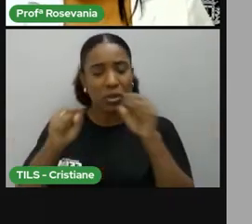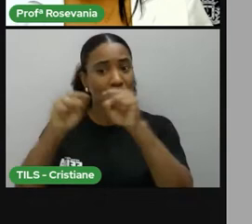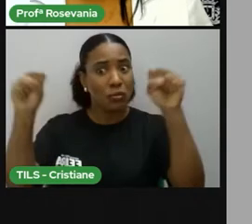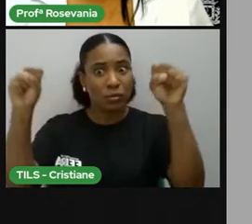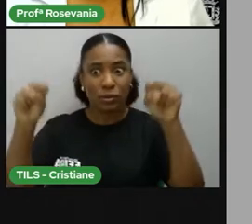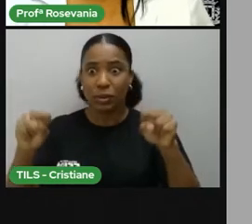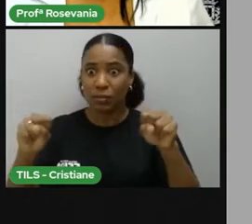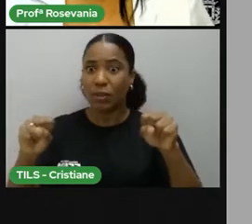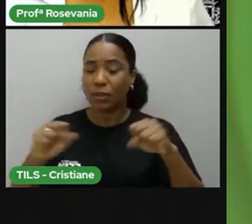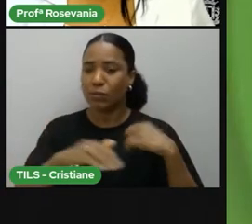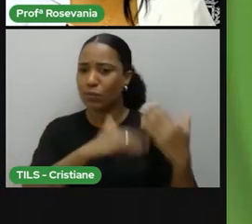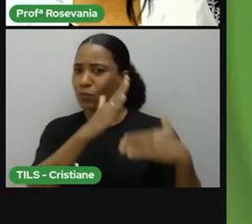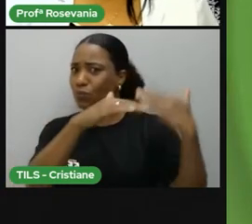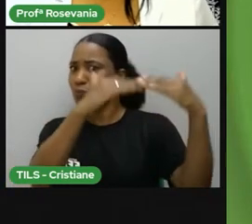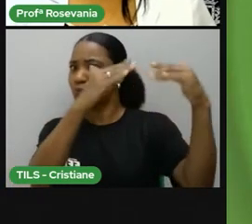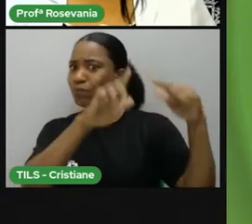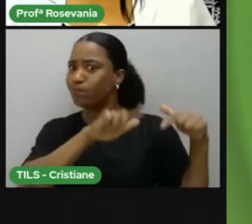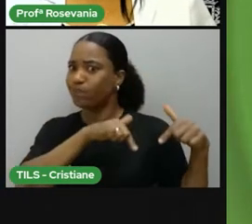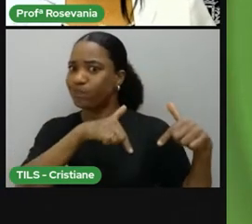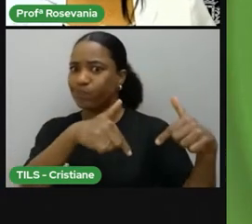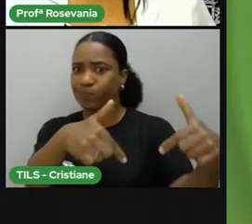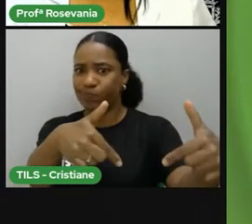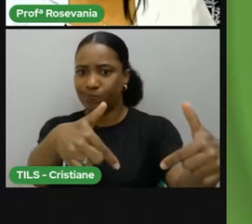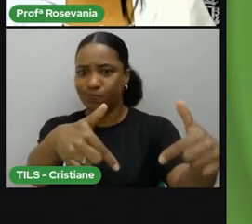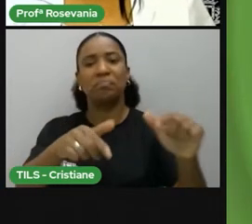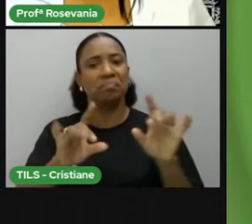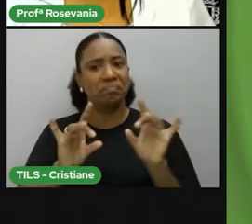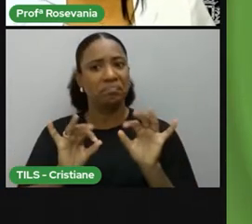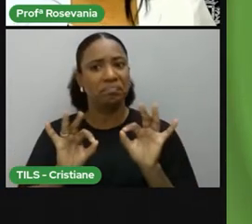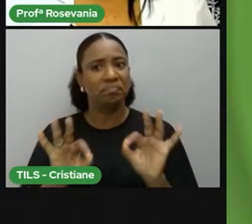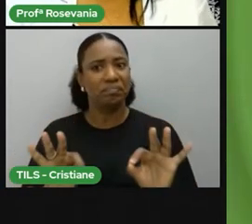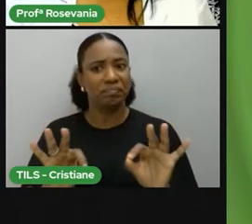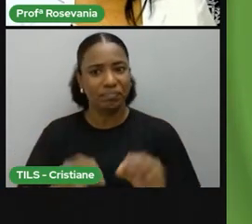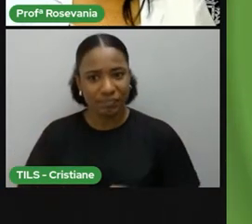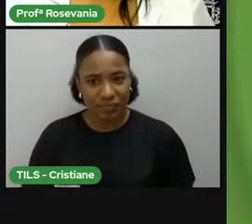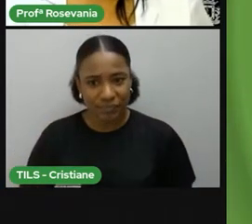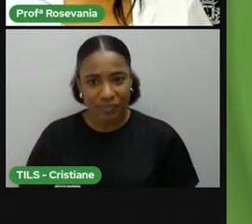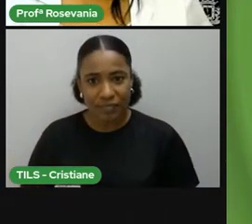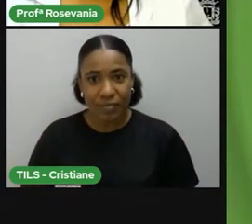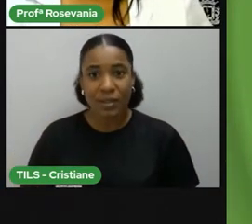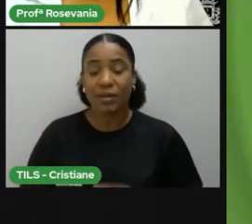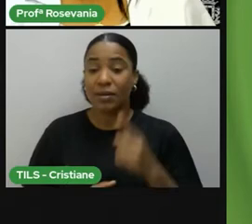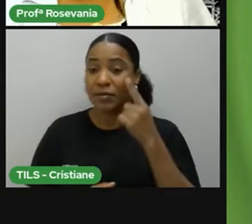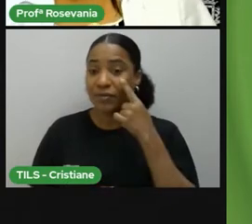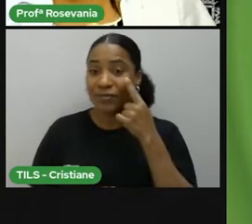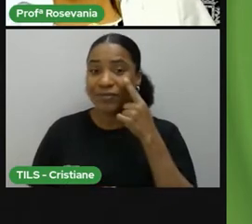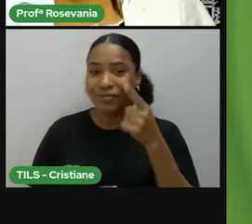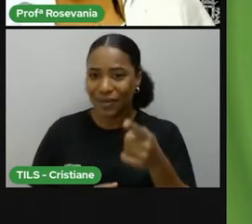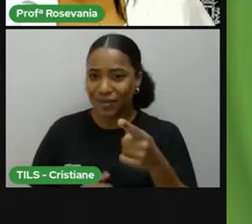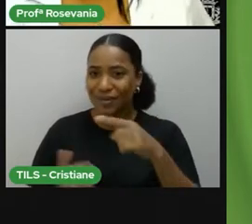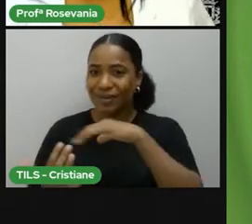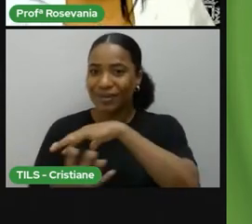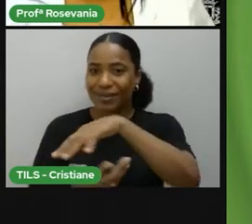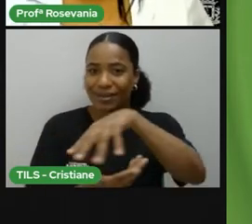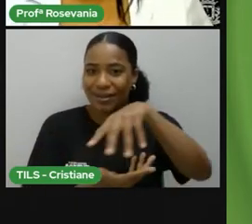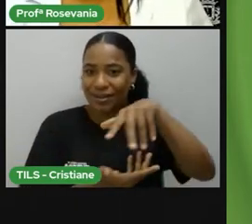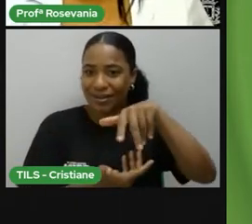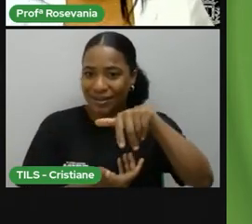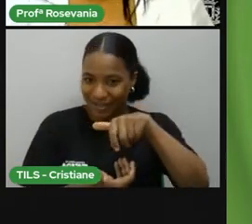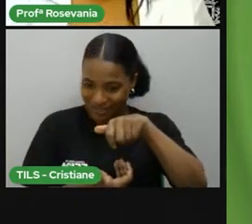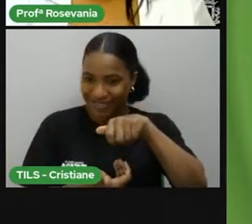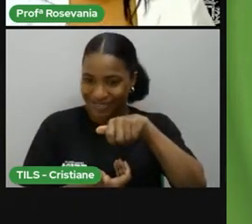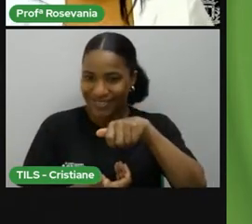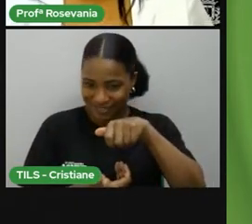precisas. Bom, aí eu falei para vocês um conjunto de linhas horizontais e linhas verticais. Vamos começar